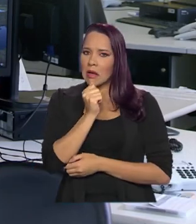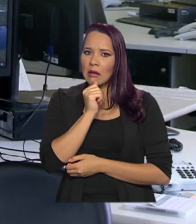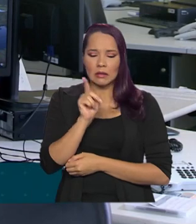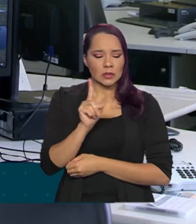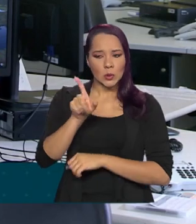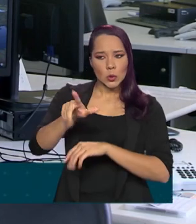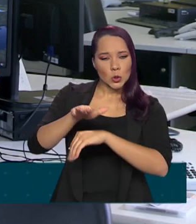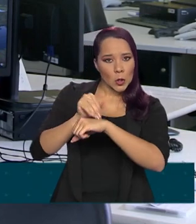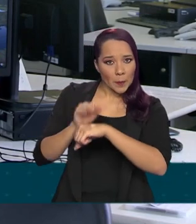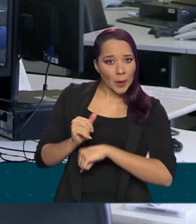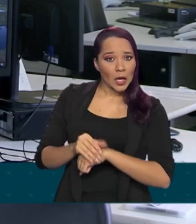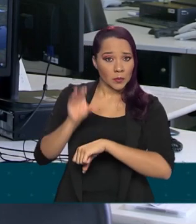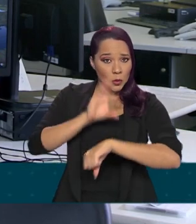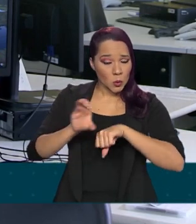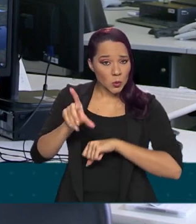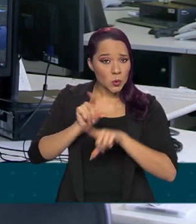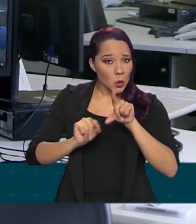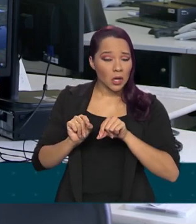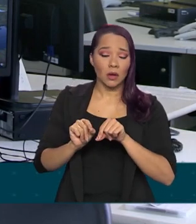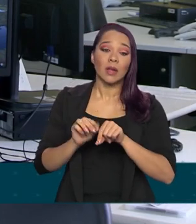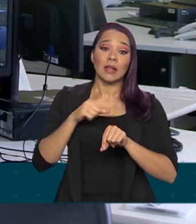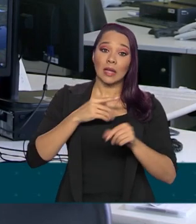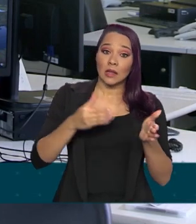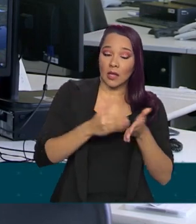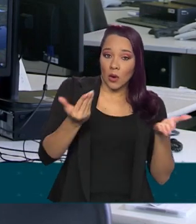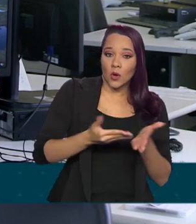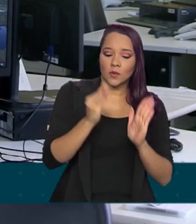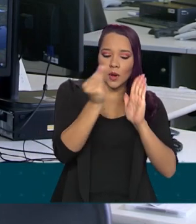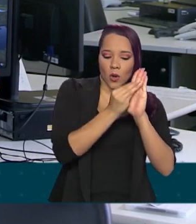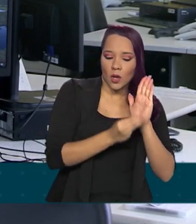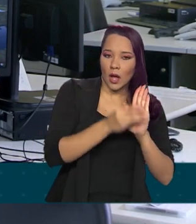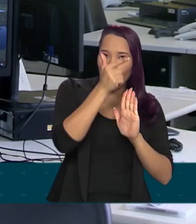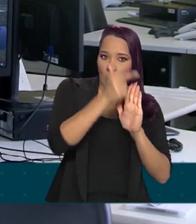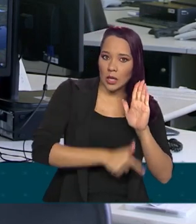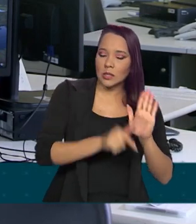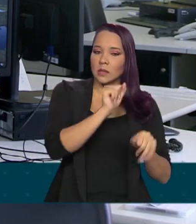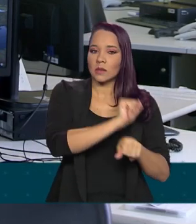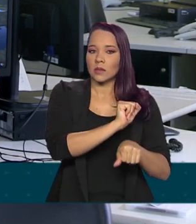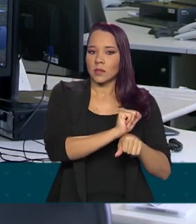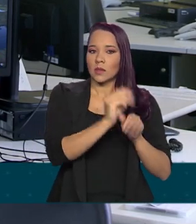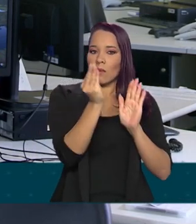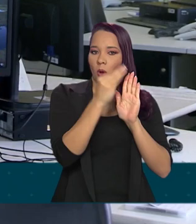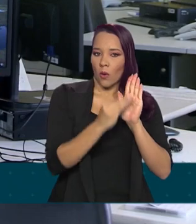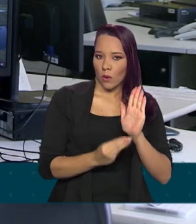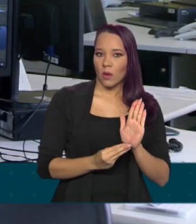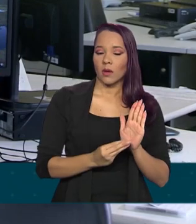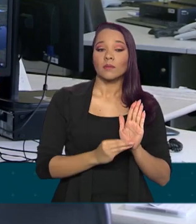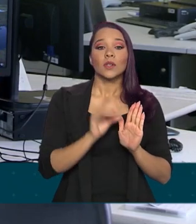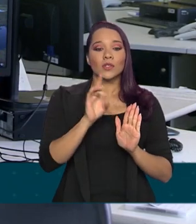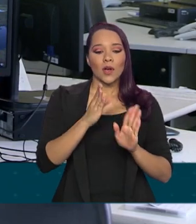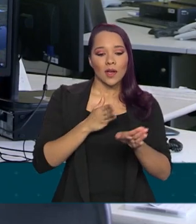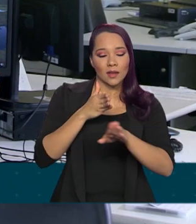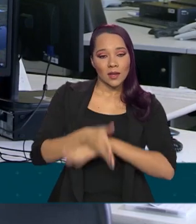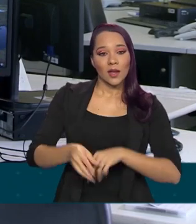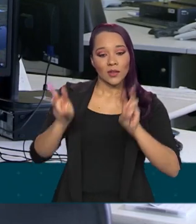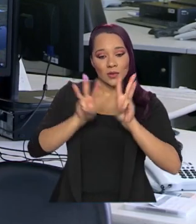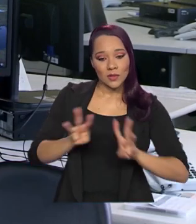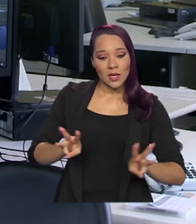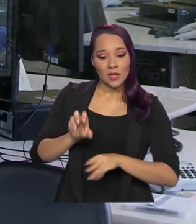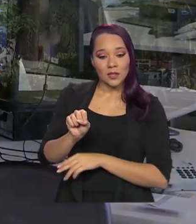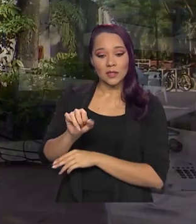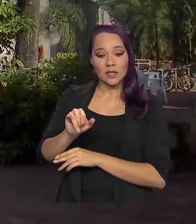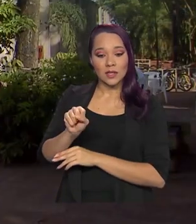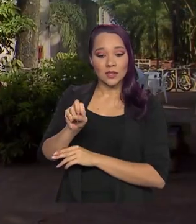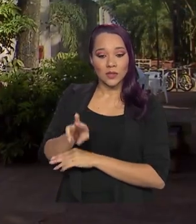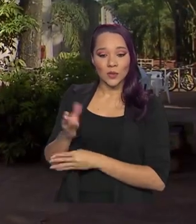convocados para os cursos que escolheram, têm até hoje para colocar o nome na lista de espera. Para isso, basta entrar no site do SISU,